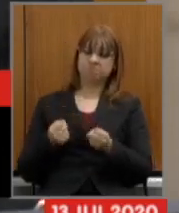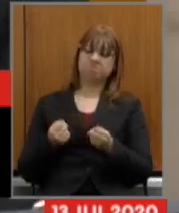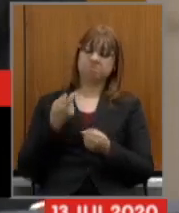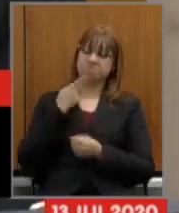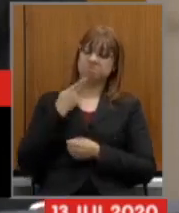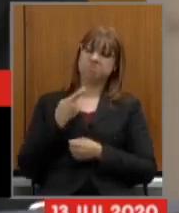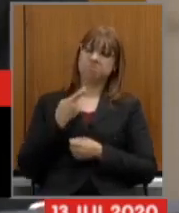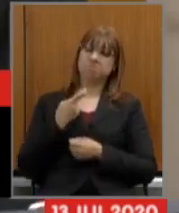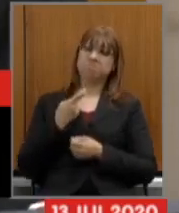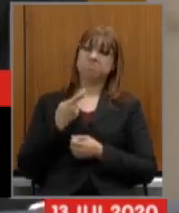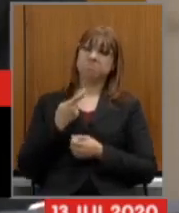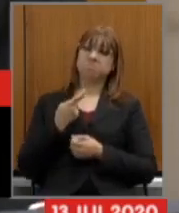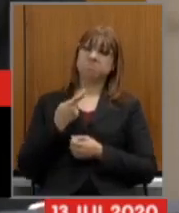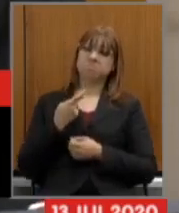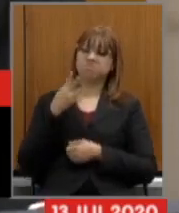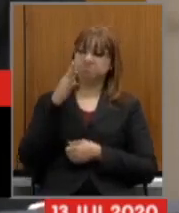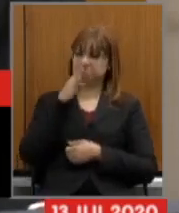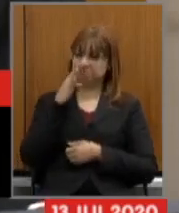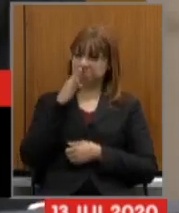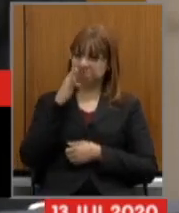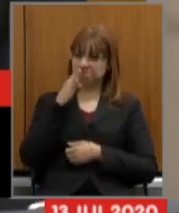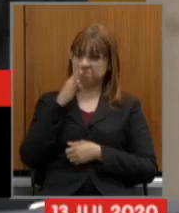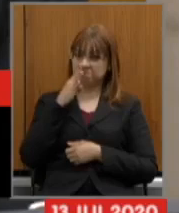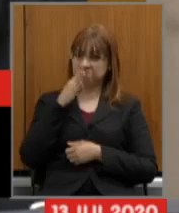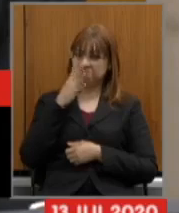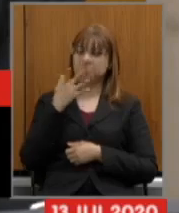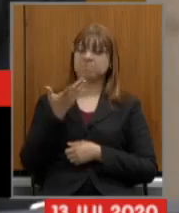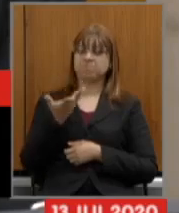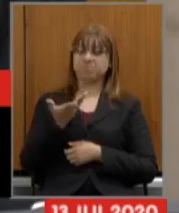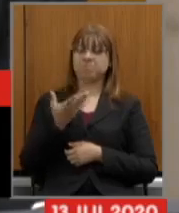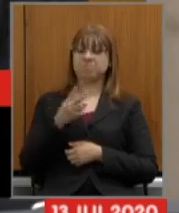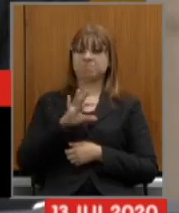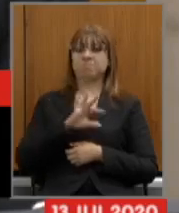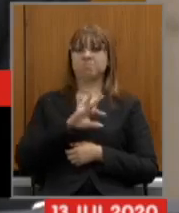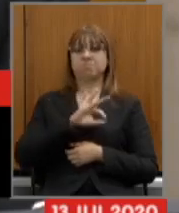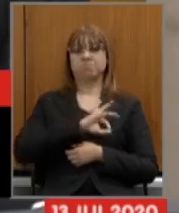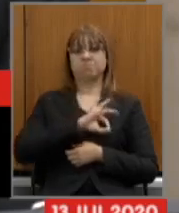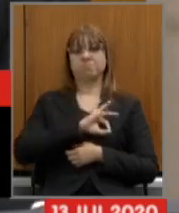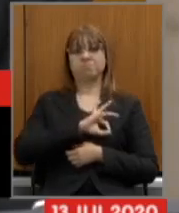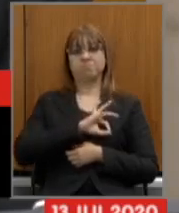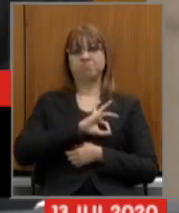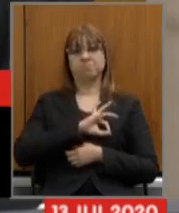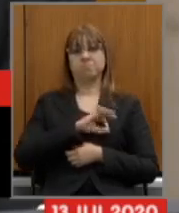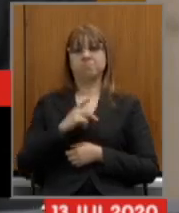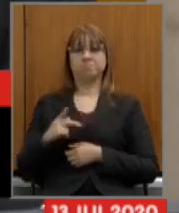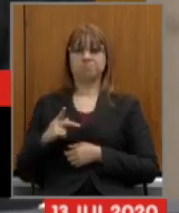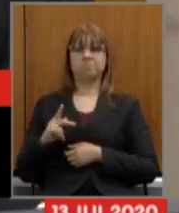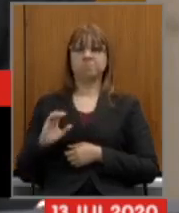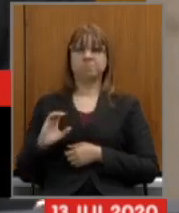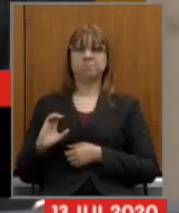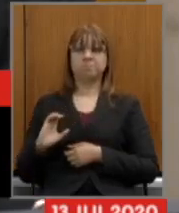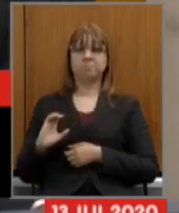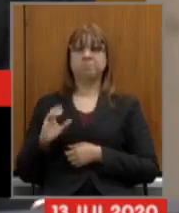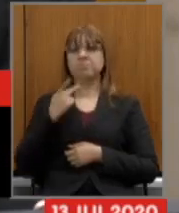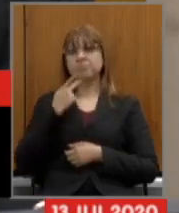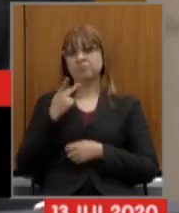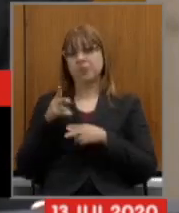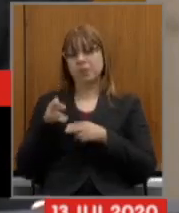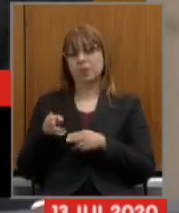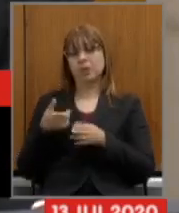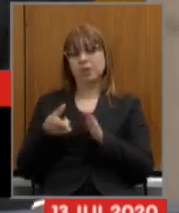grande apreço pela polícia civil e realmente só reforçar o que o secretário Igor falou